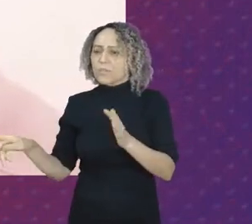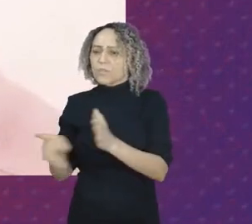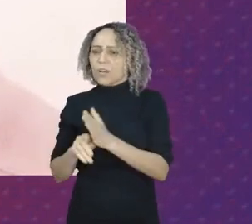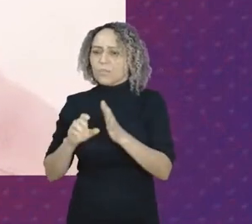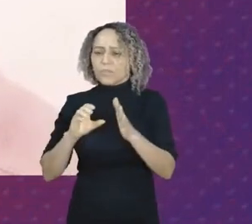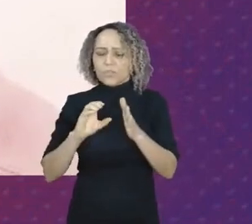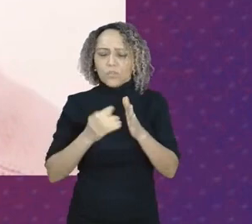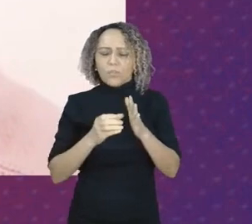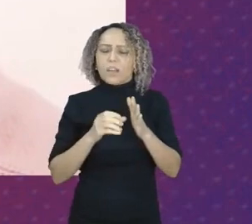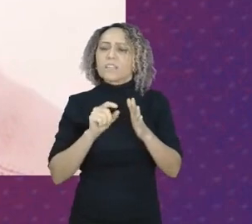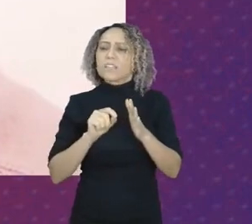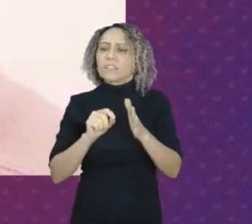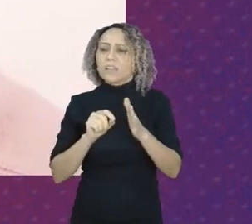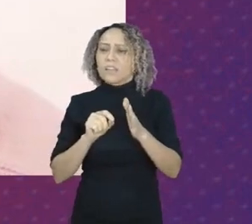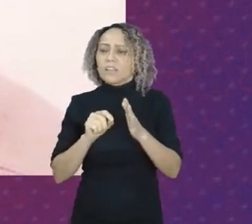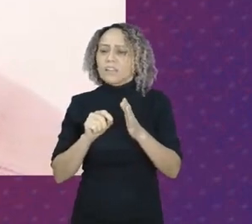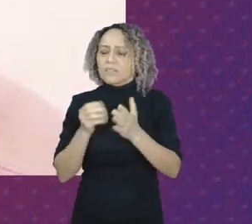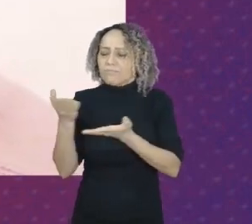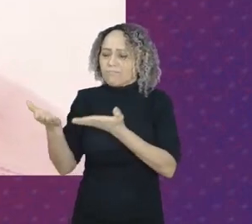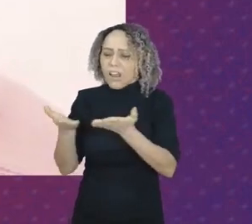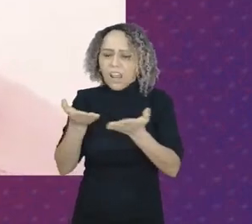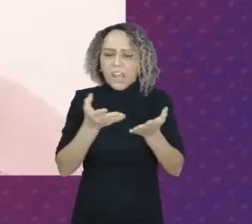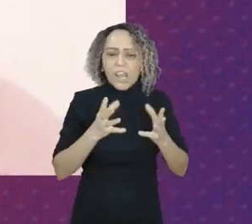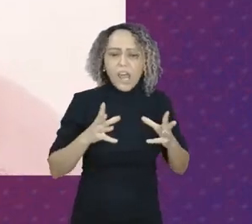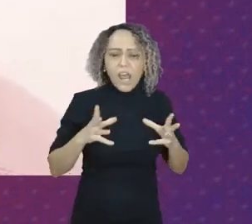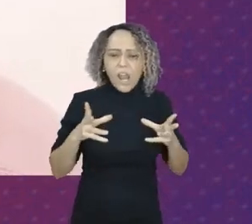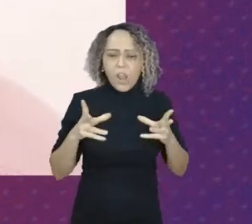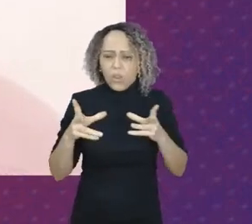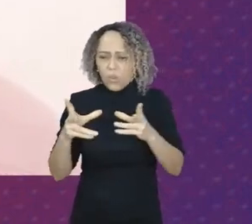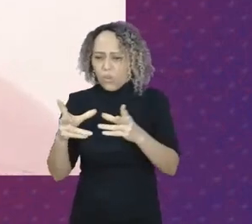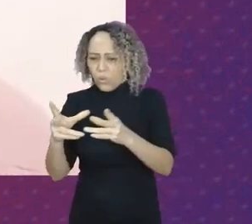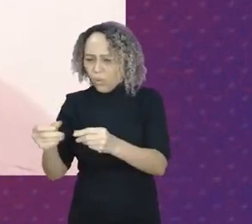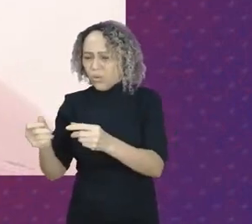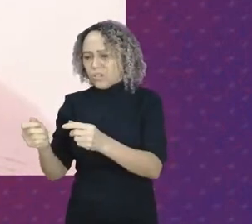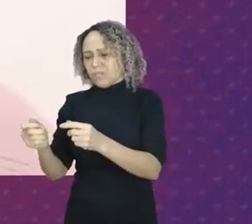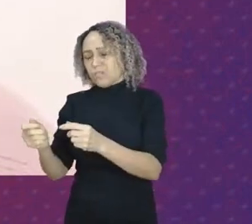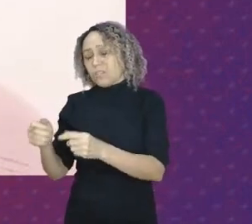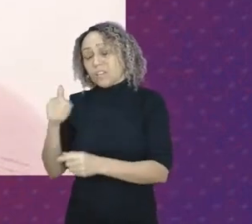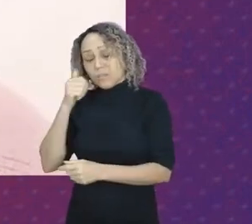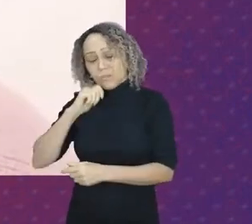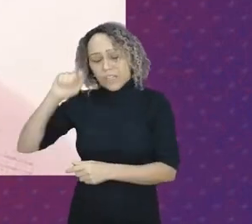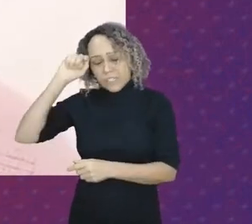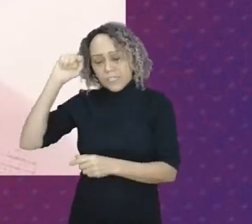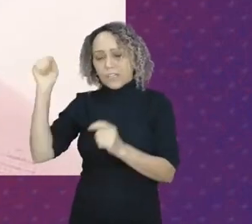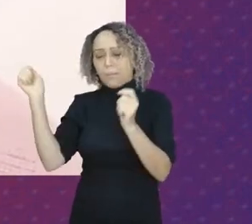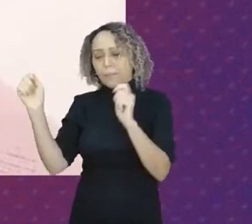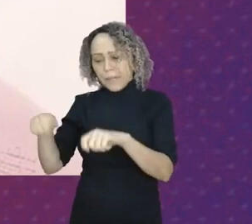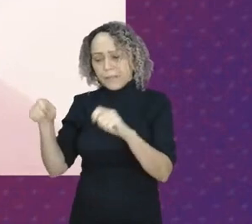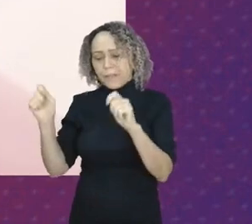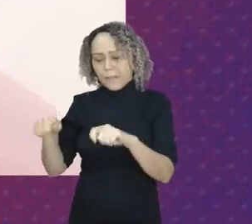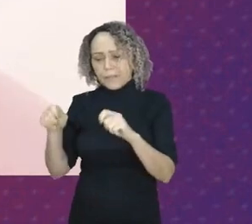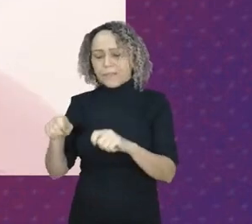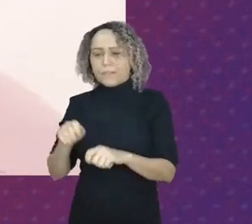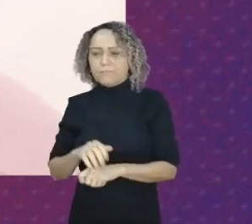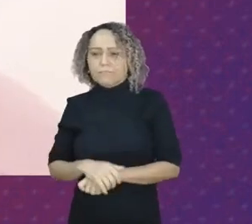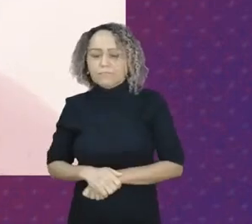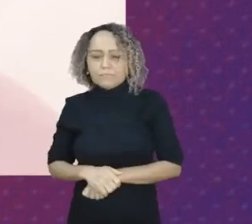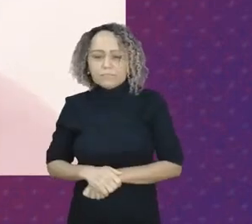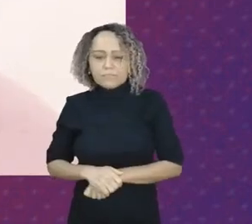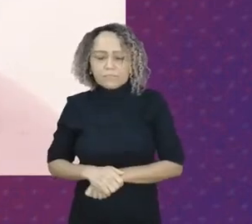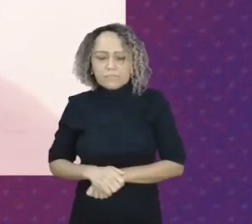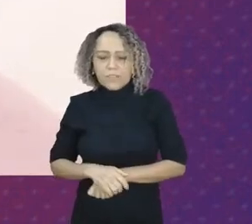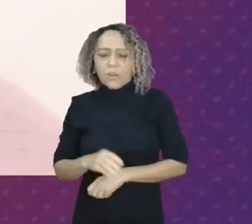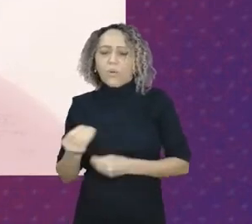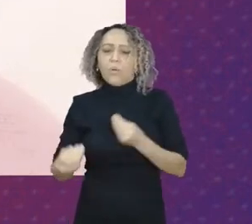a todas as demandas trazidas pelas mulheres negras e isso vai se dar